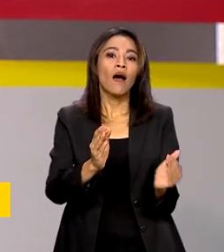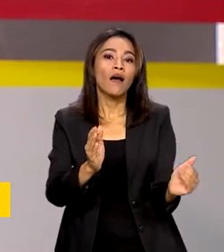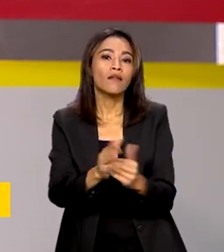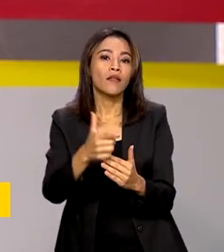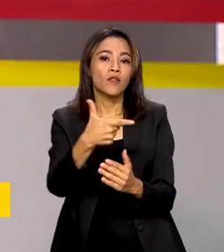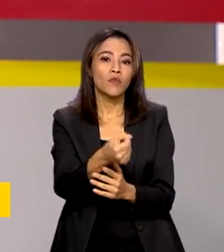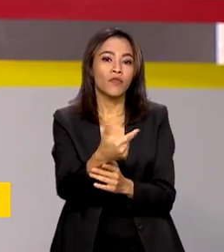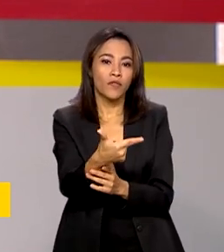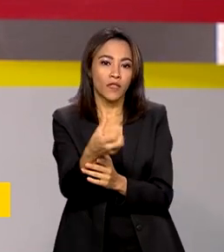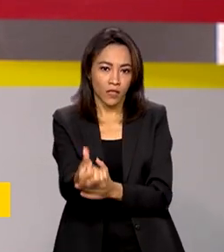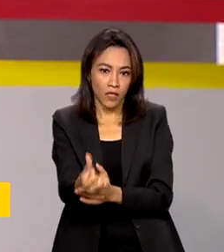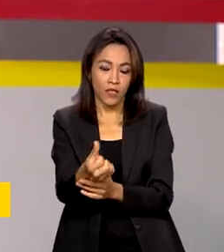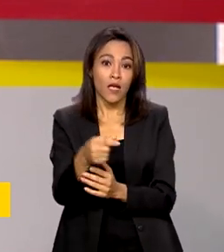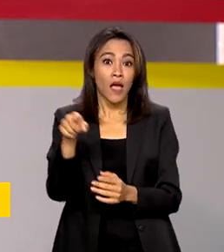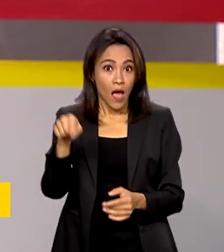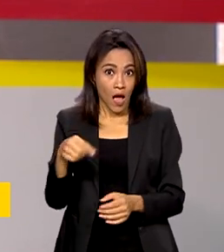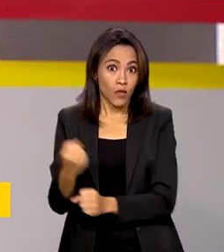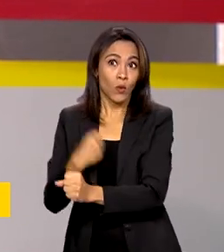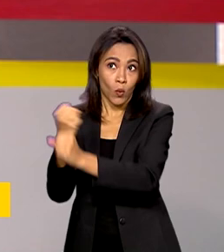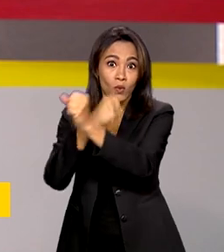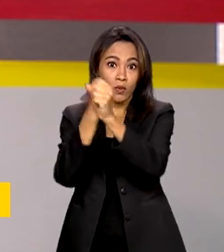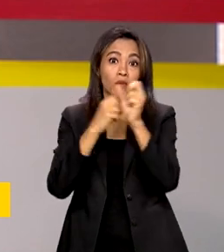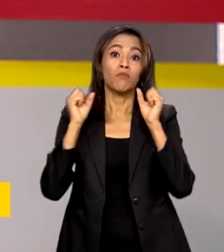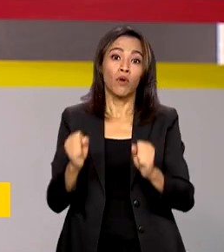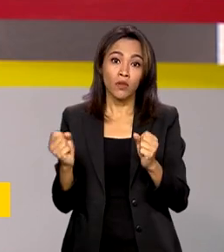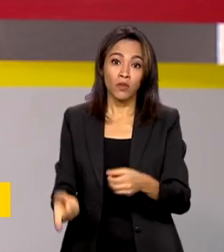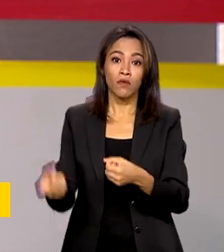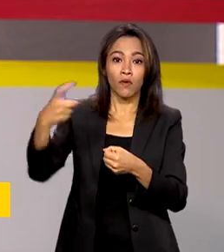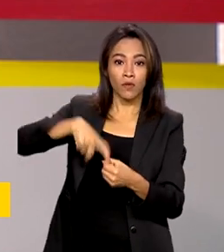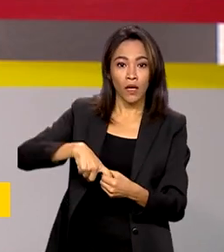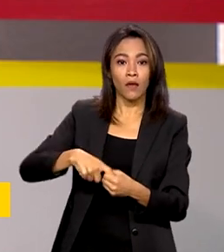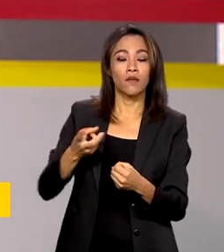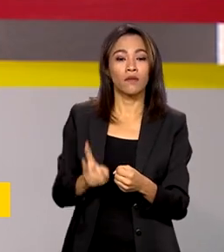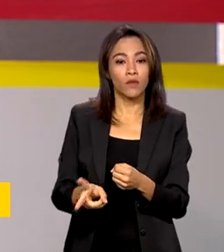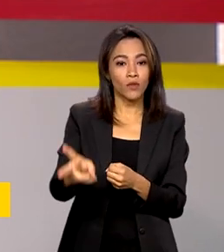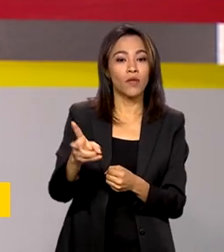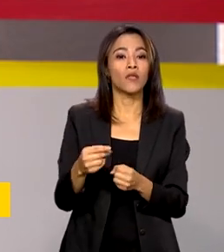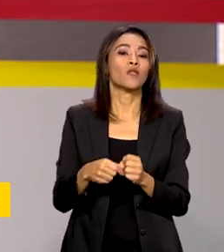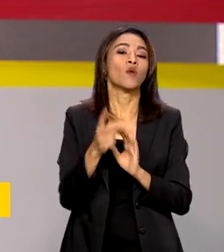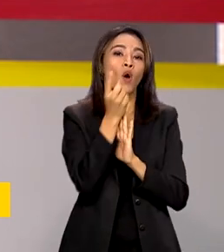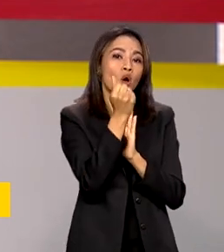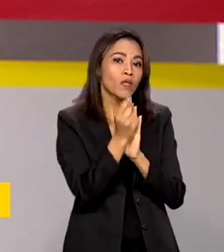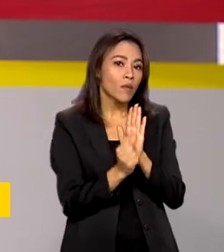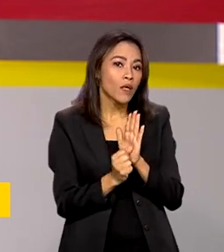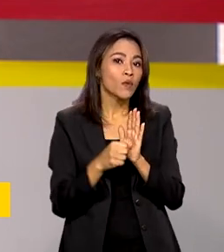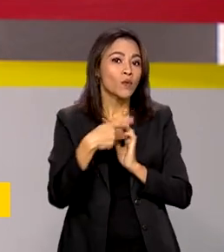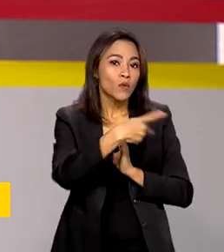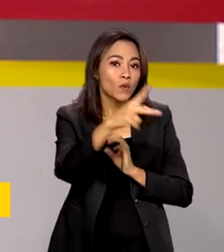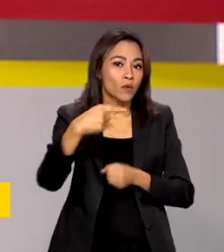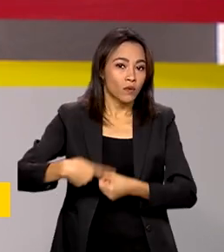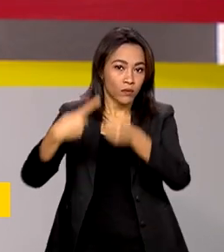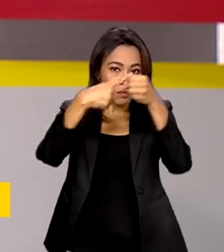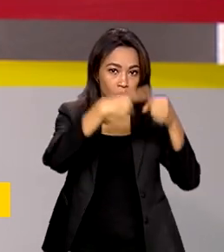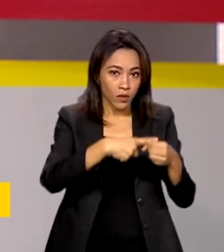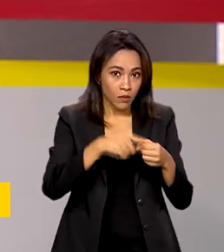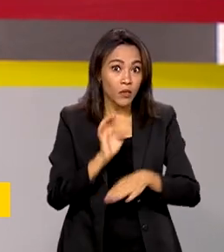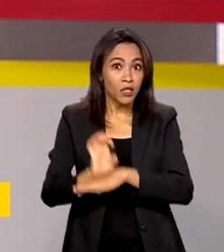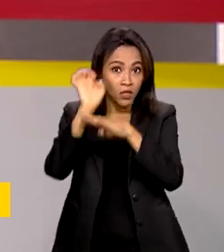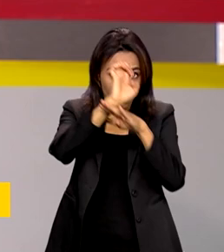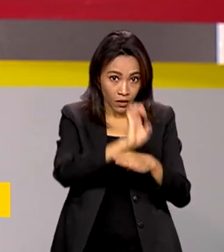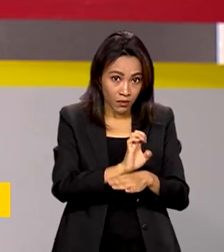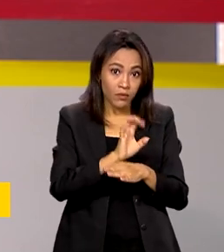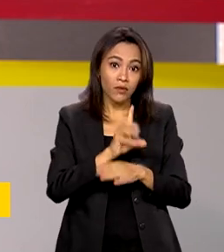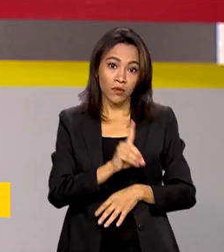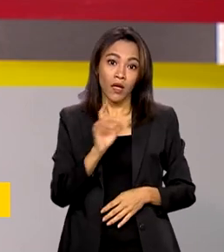As obras também poderão ser retomadas com recursos exclusivos dos orçamentos dos municípios, estados ou Distrito Federal.